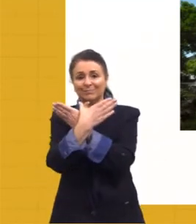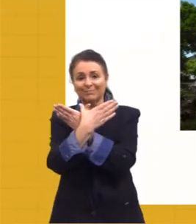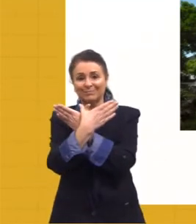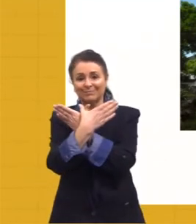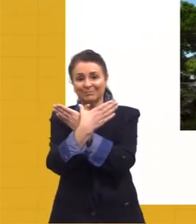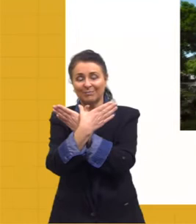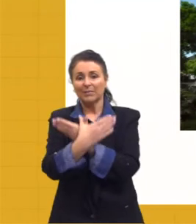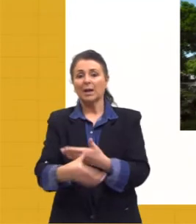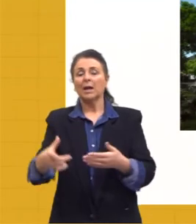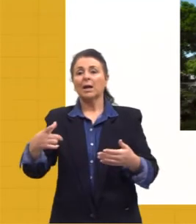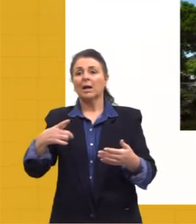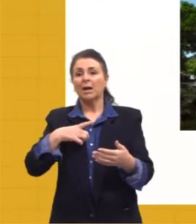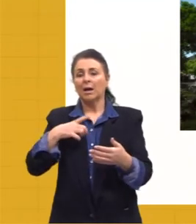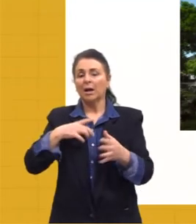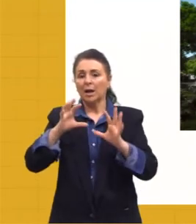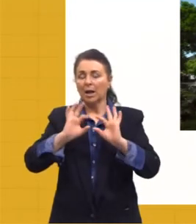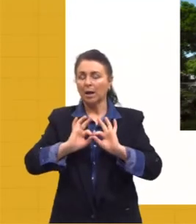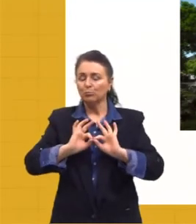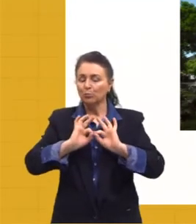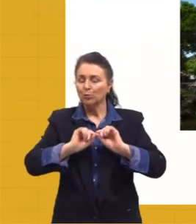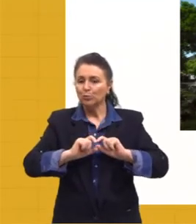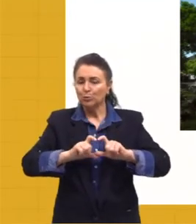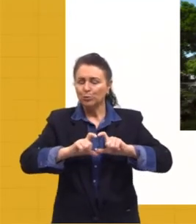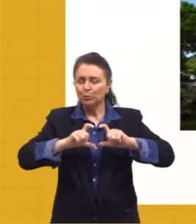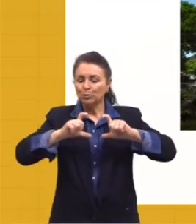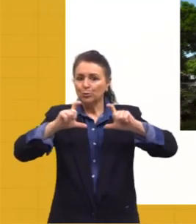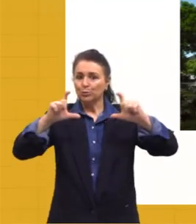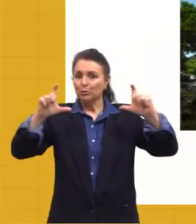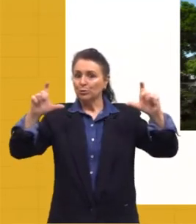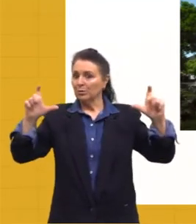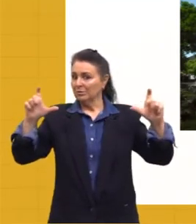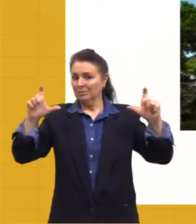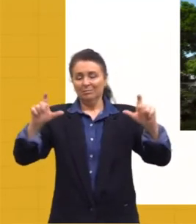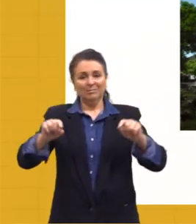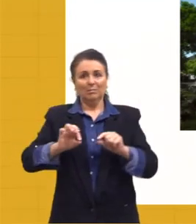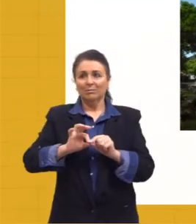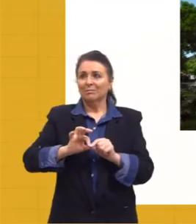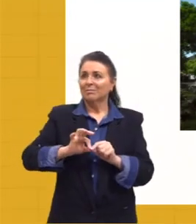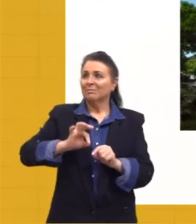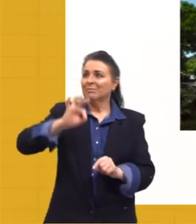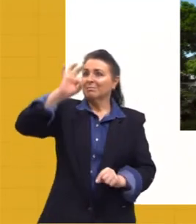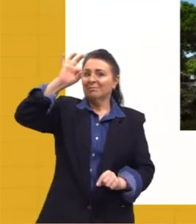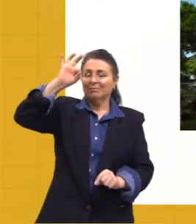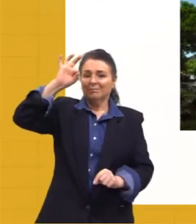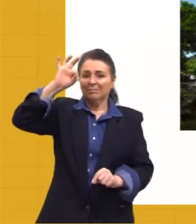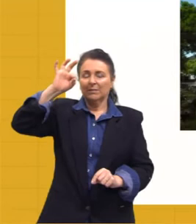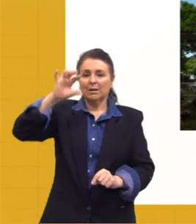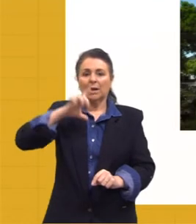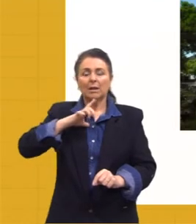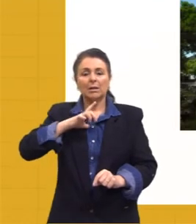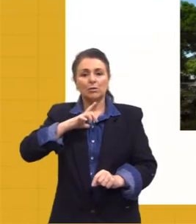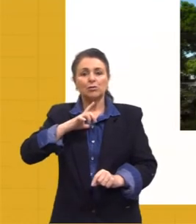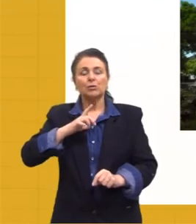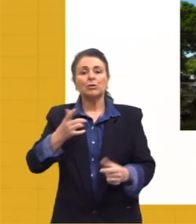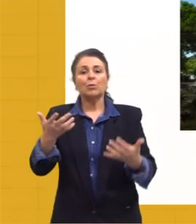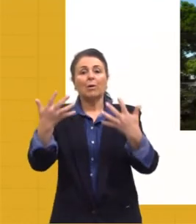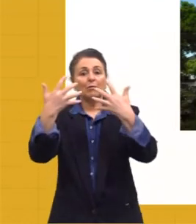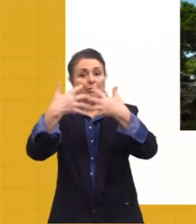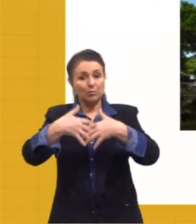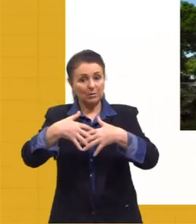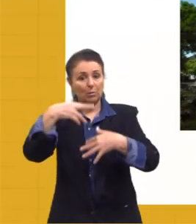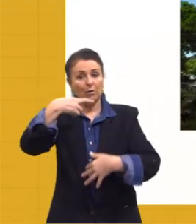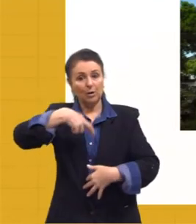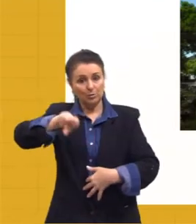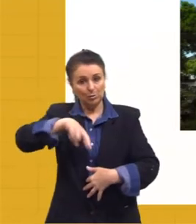arquitetura monumental. Extremamente gigante, fascinante, com função religiosa e política também.